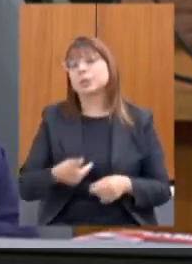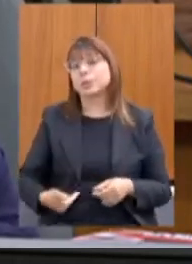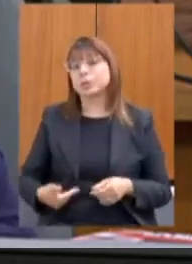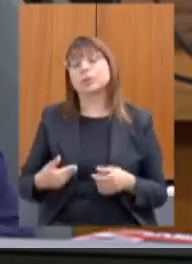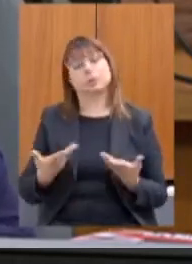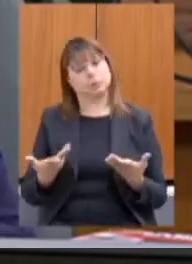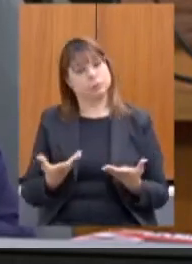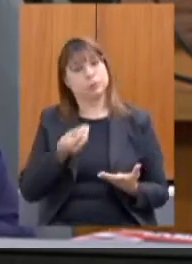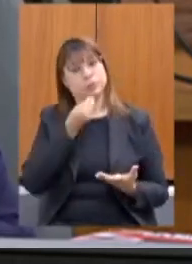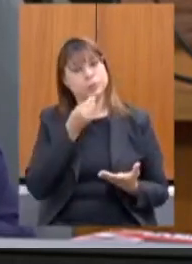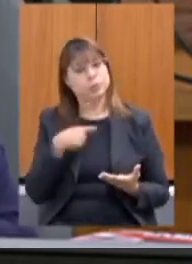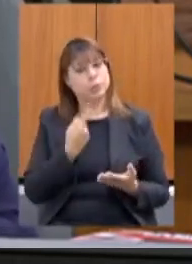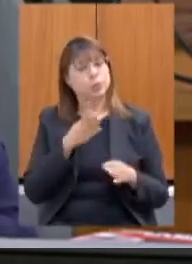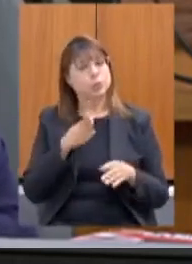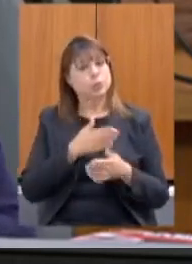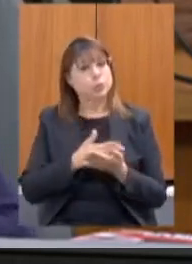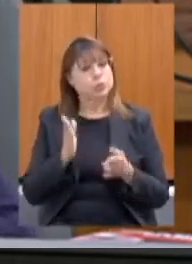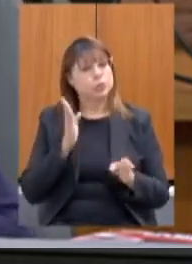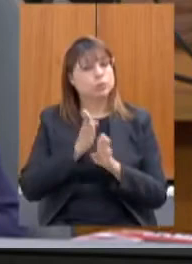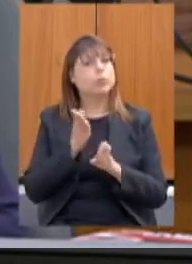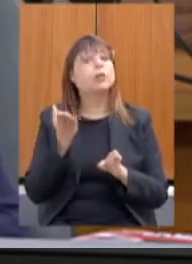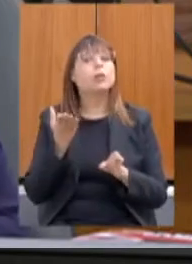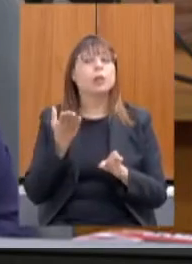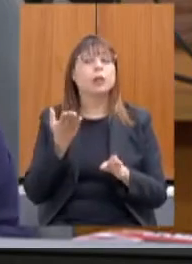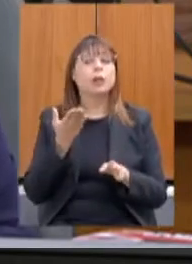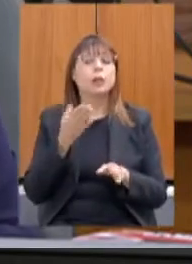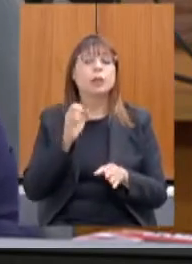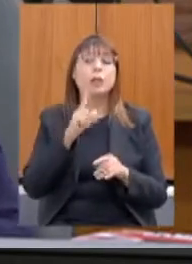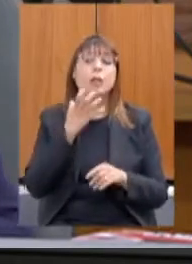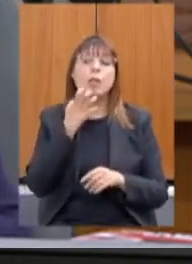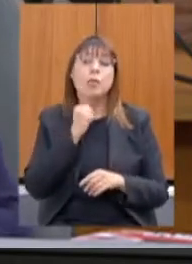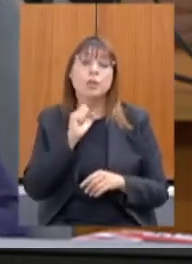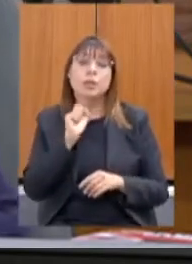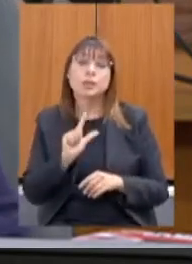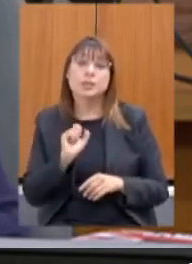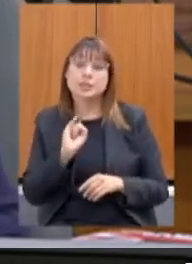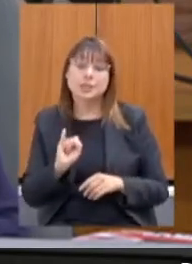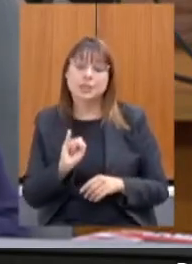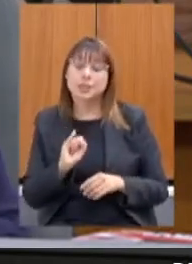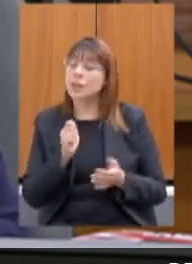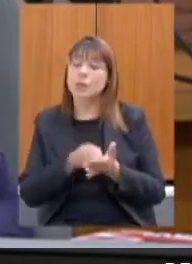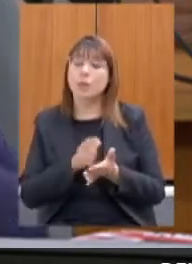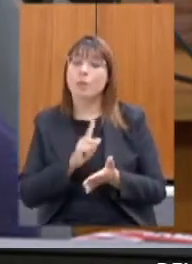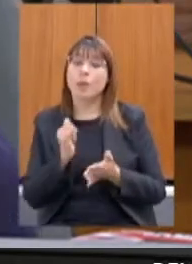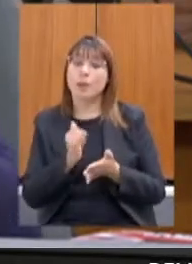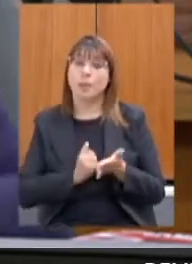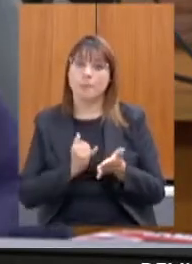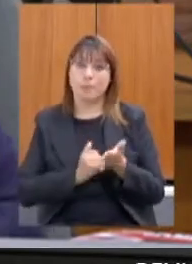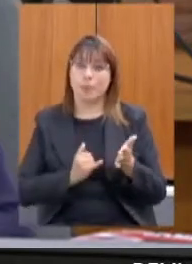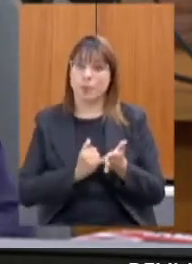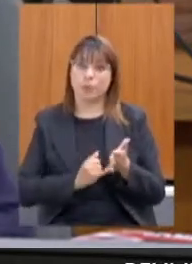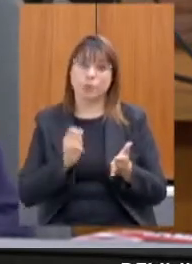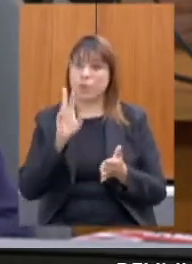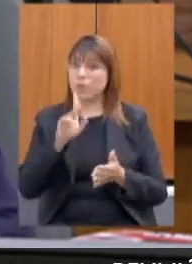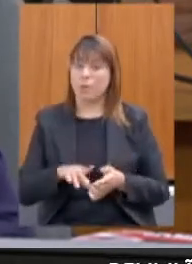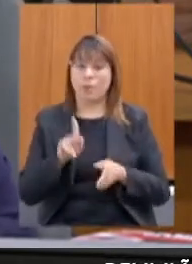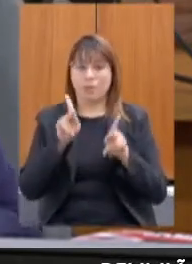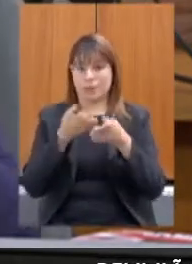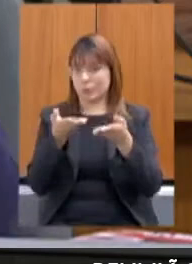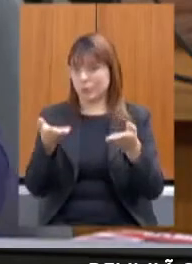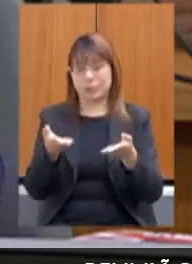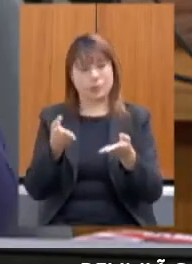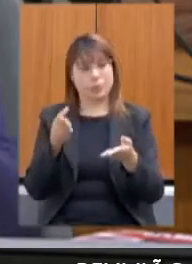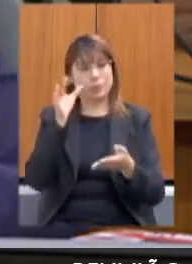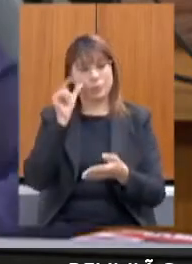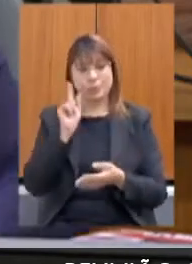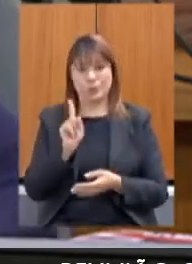começarmos a identificar quem lucra quando não paga imposto. Não é quem nos assiste pela TV Assembleia, não